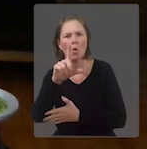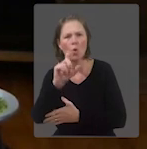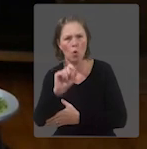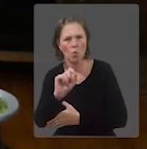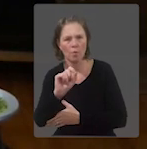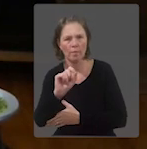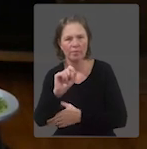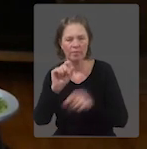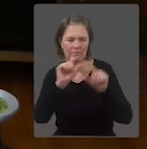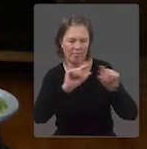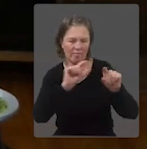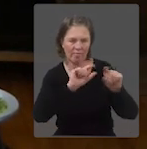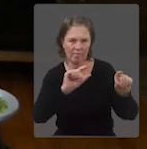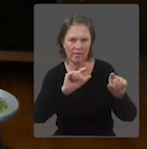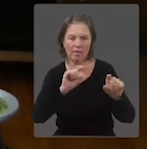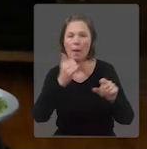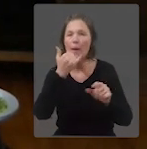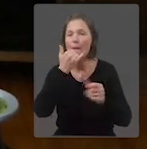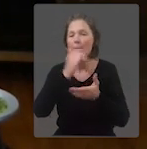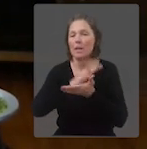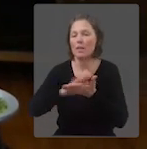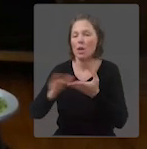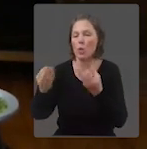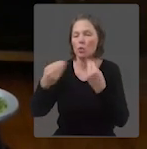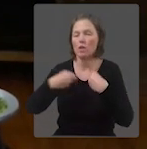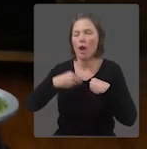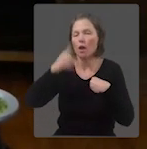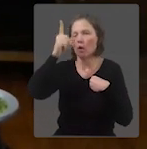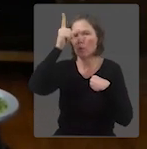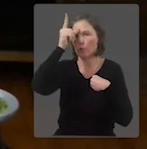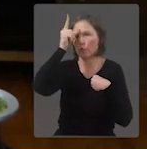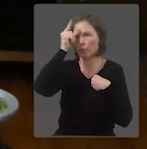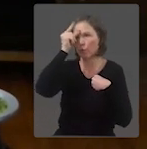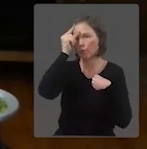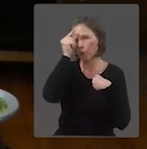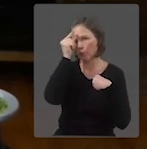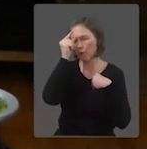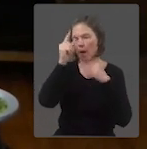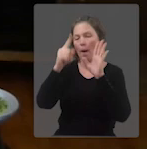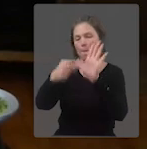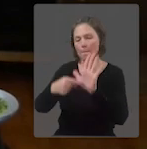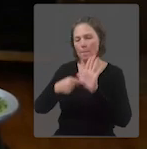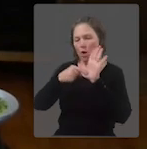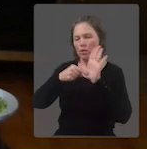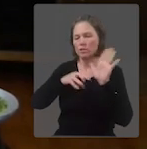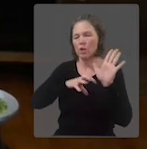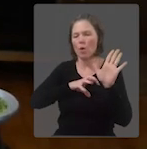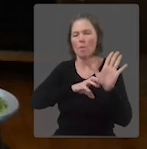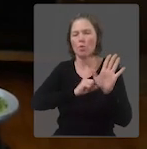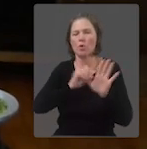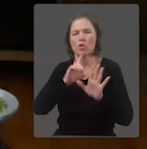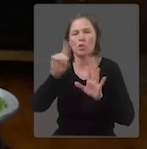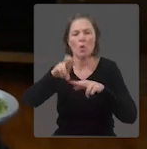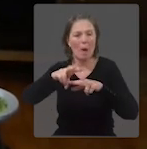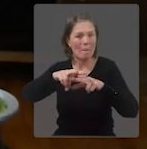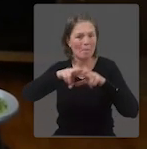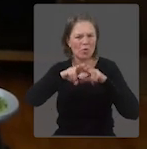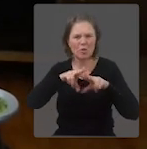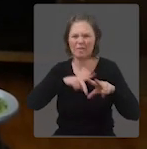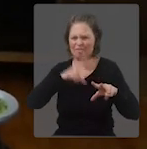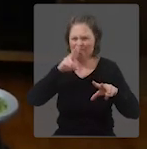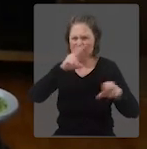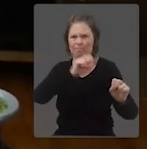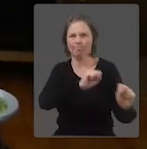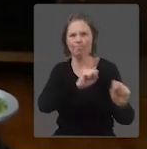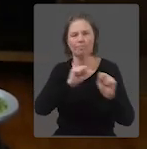Paulo tinha dito, que o perdão traz alívio e sossego para a alma aflita. Ele revela o amor de Deus e por isso é tão poderoso. E